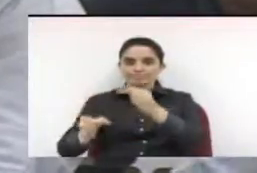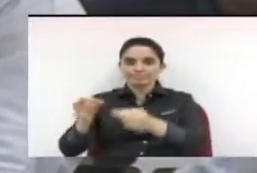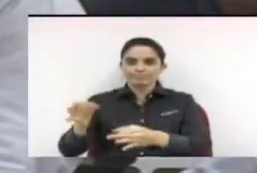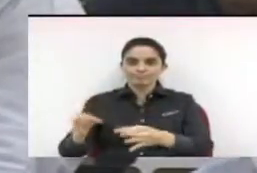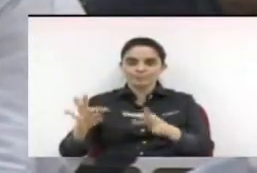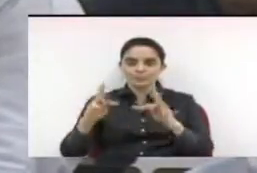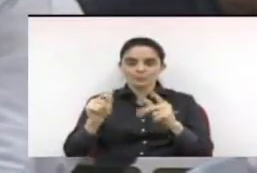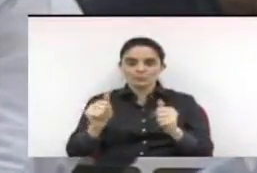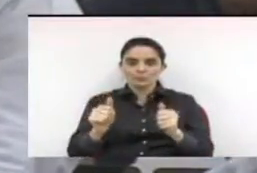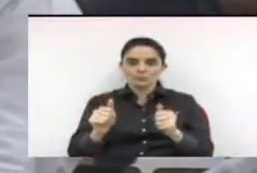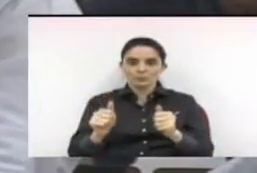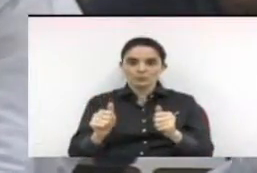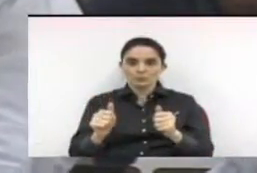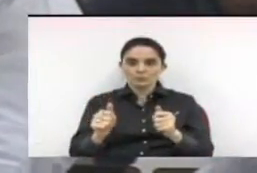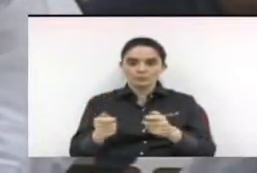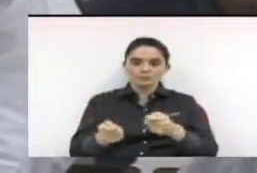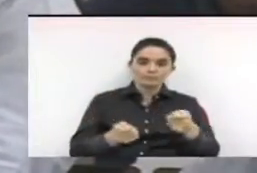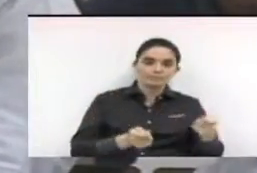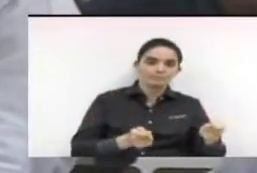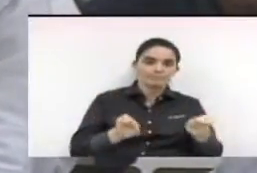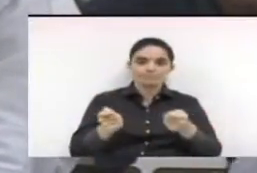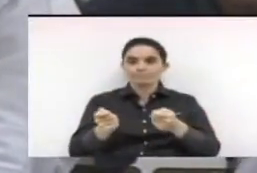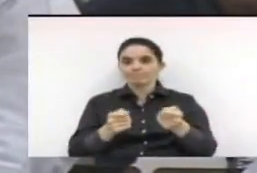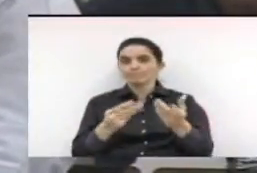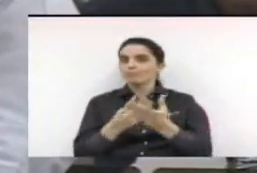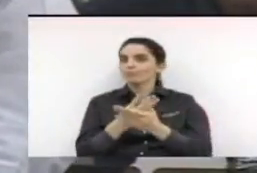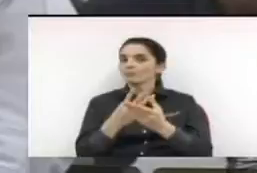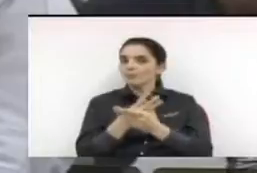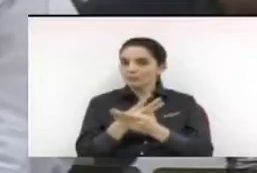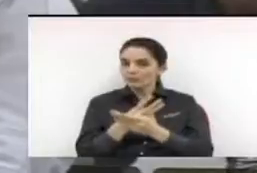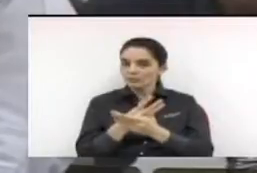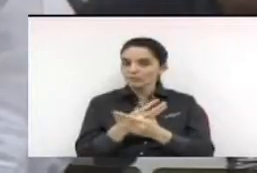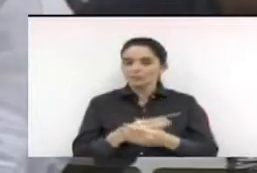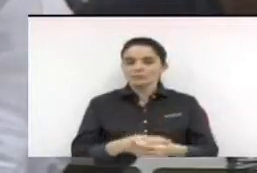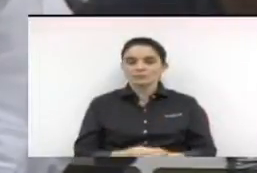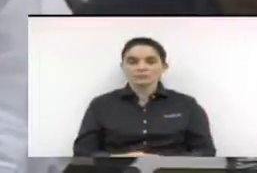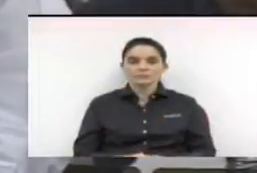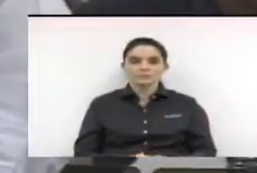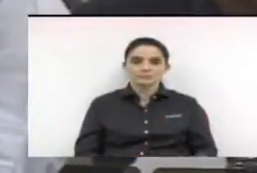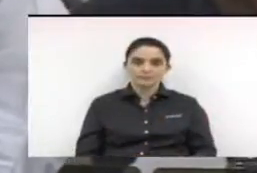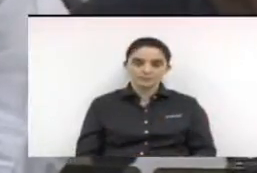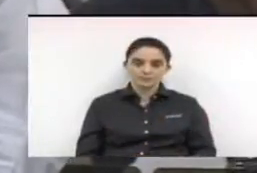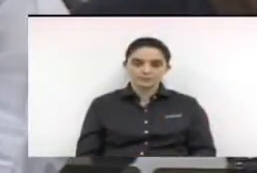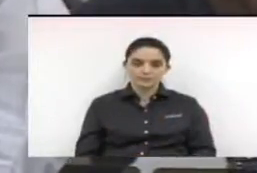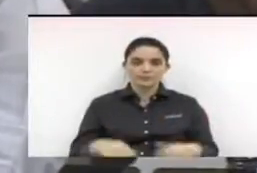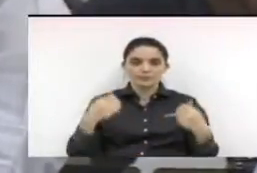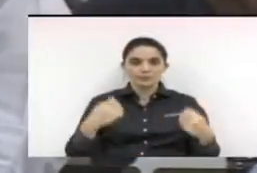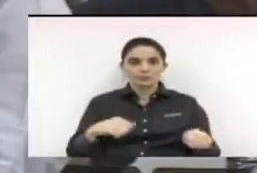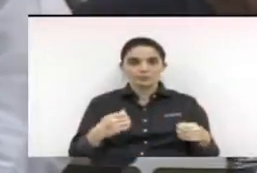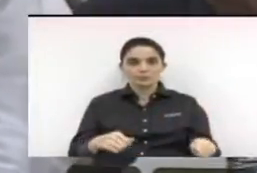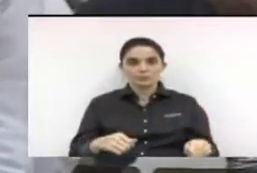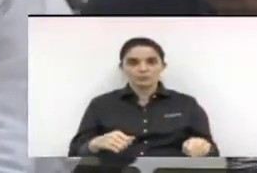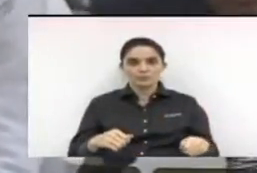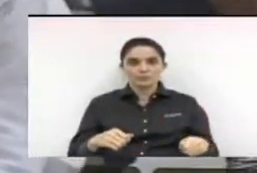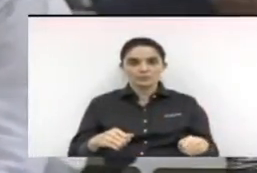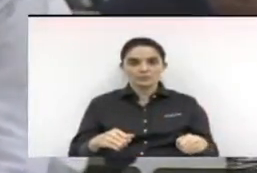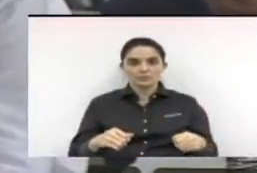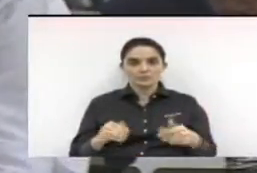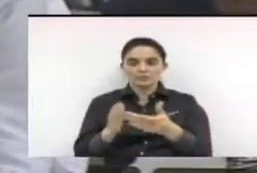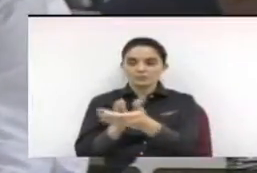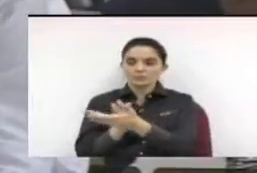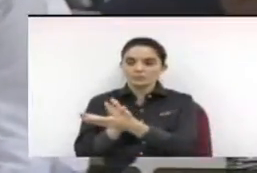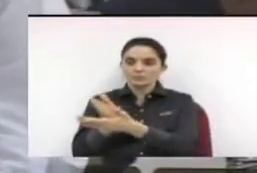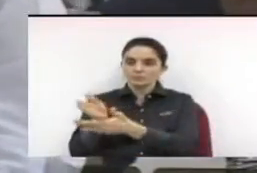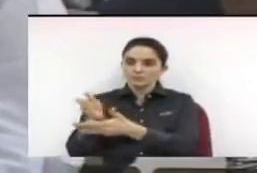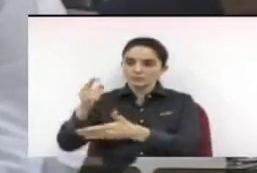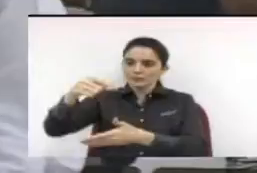controle da câmara municipal antes de ir para o tribunal da conta de contas passará pelo crivo da procuradora da